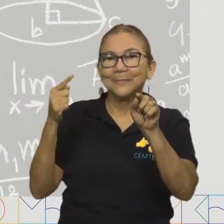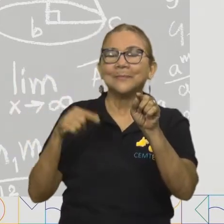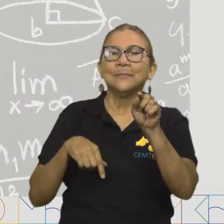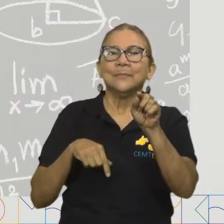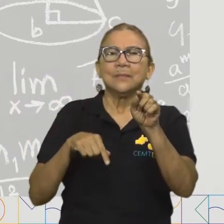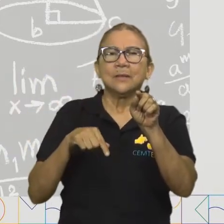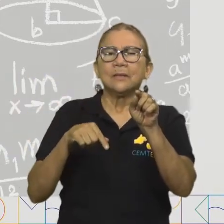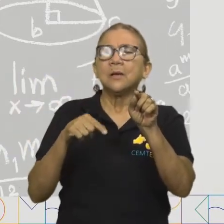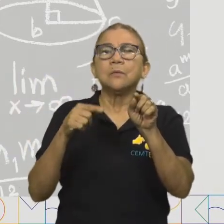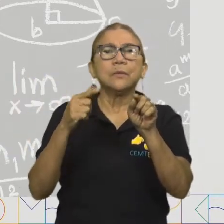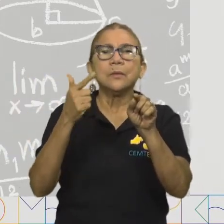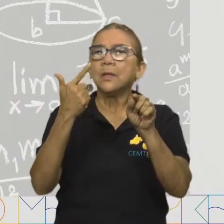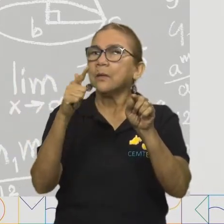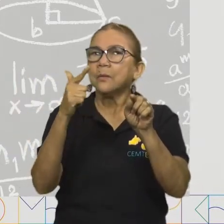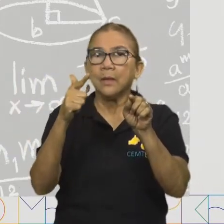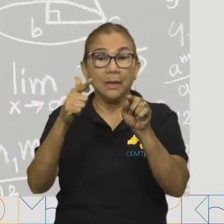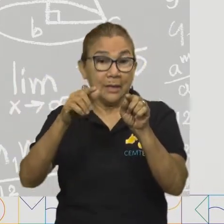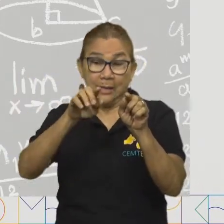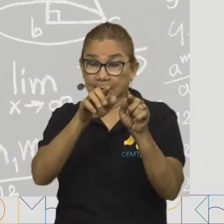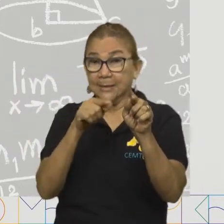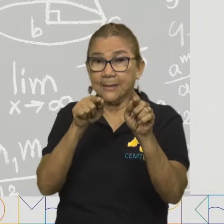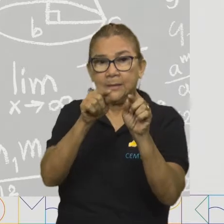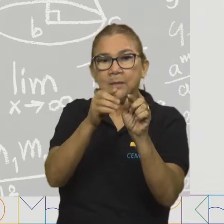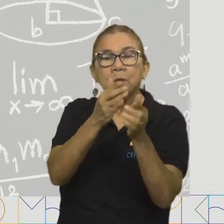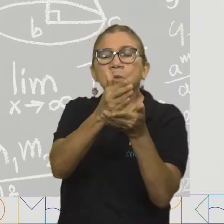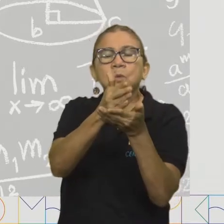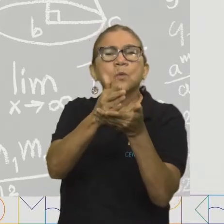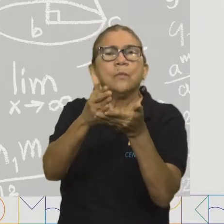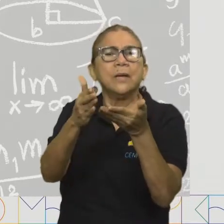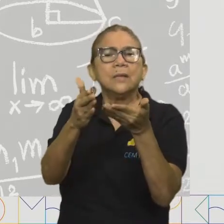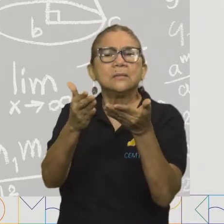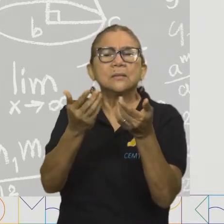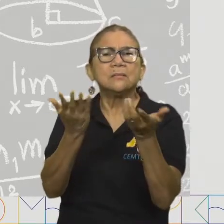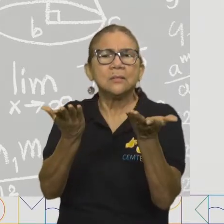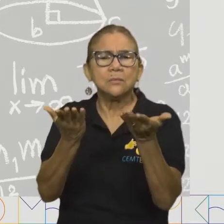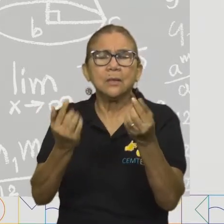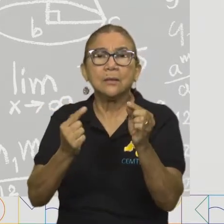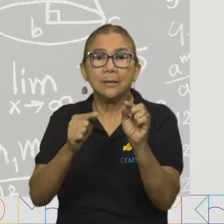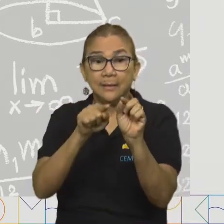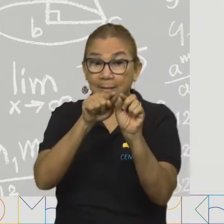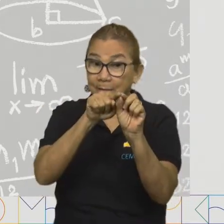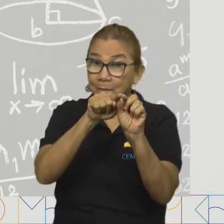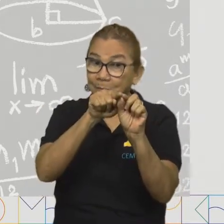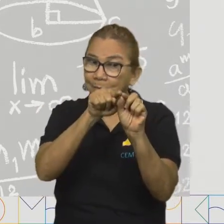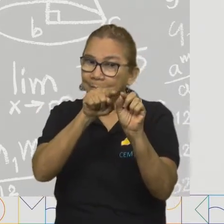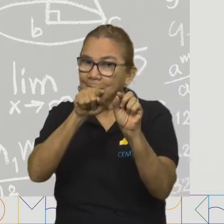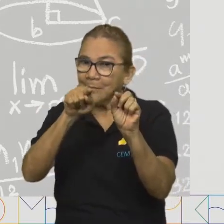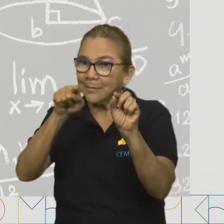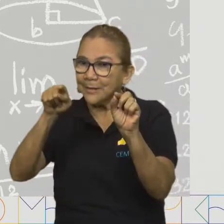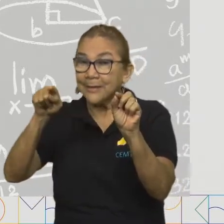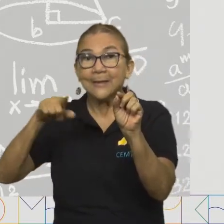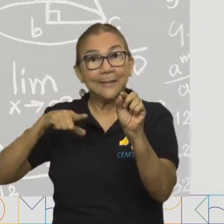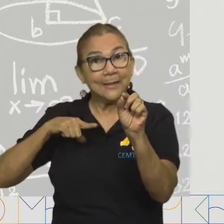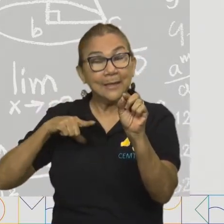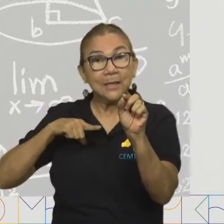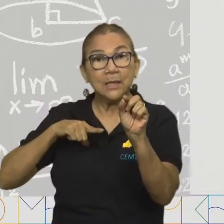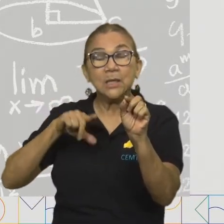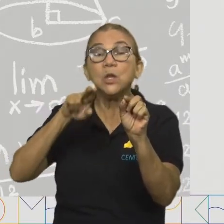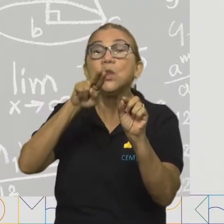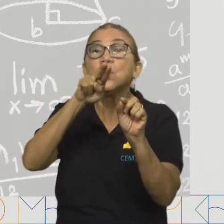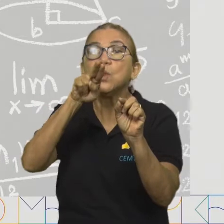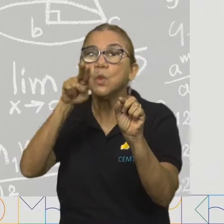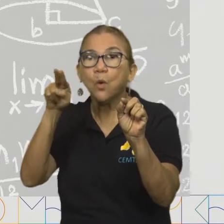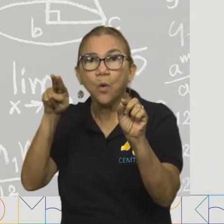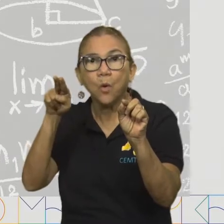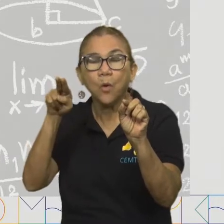Ela não tem um ponto que define o início e nem um ponto que define o final. As retas possuem nomes,